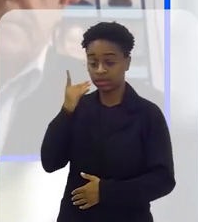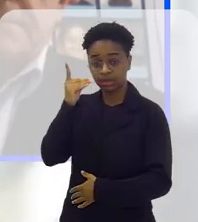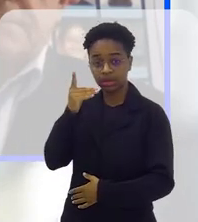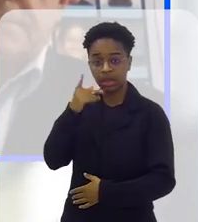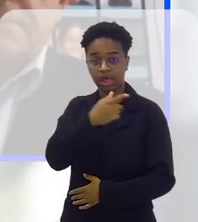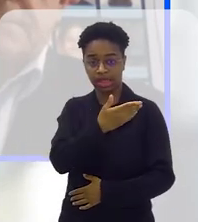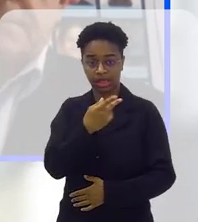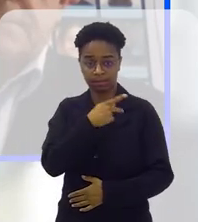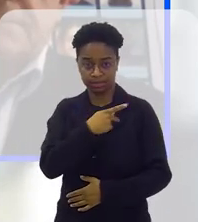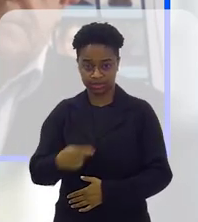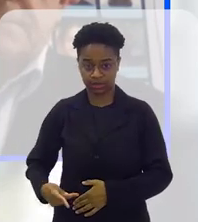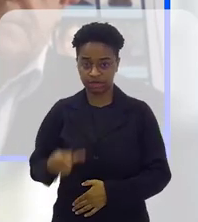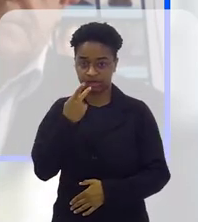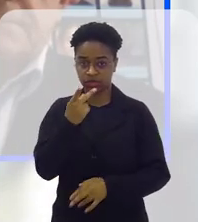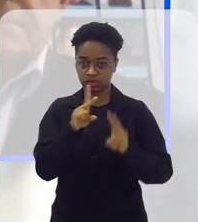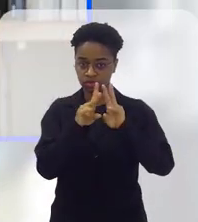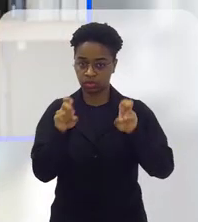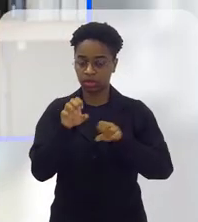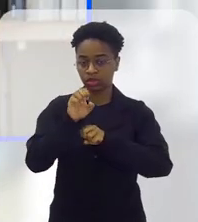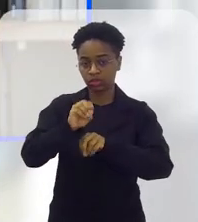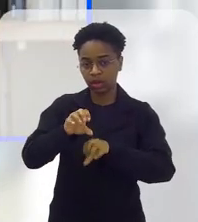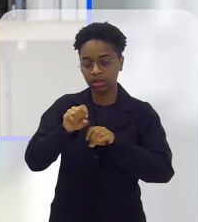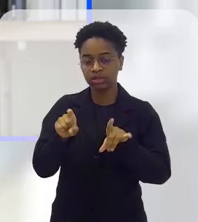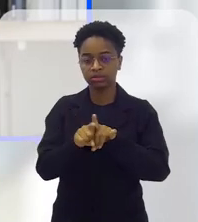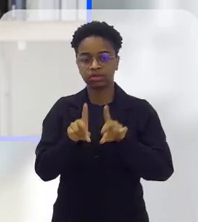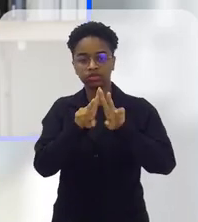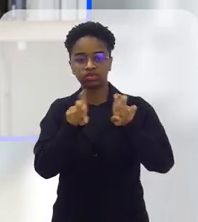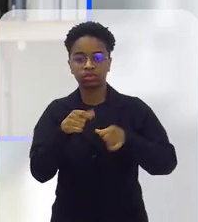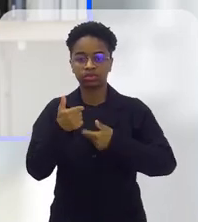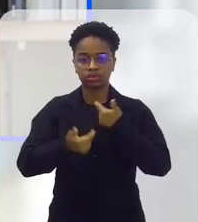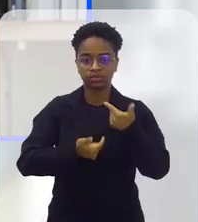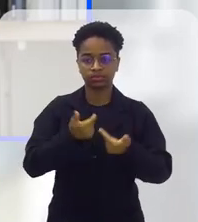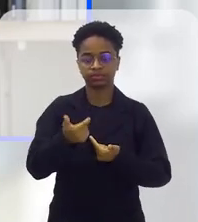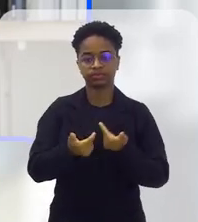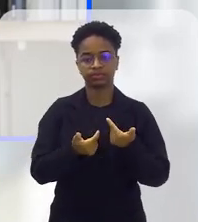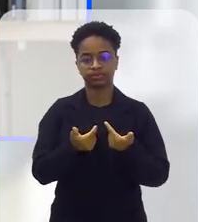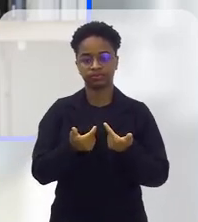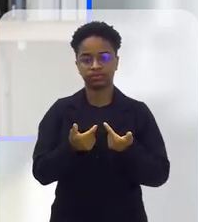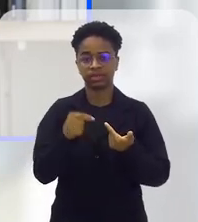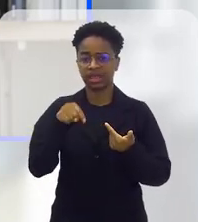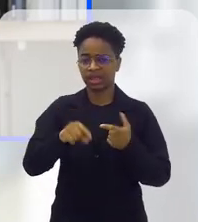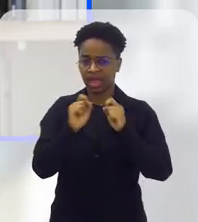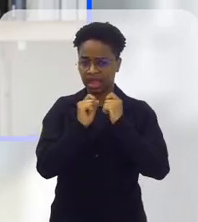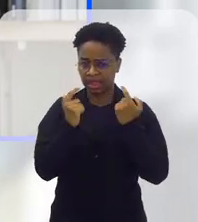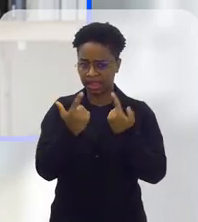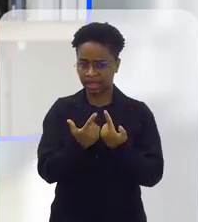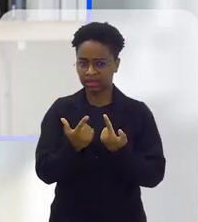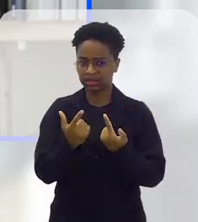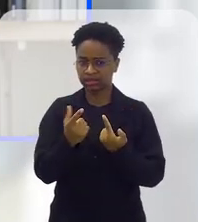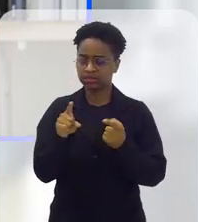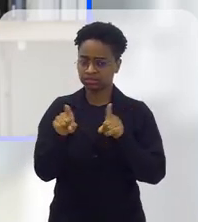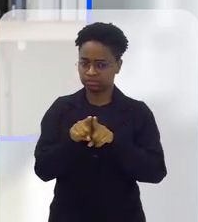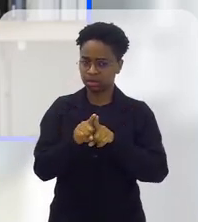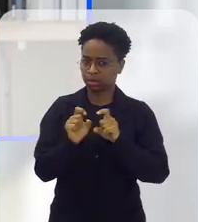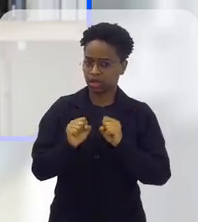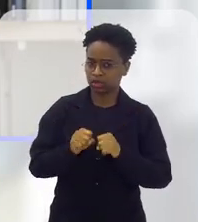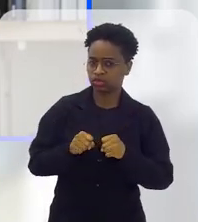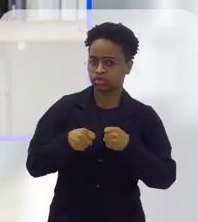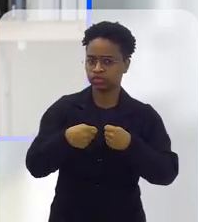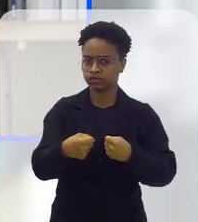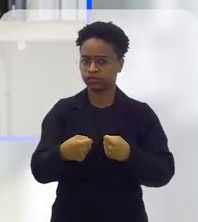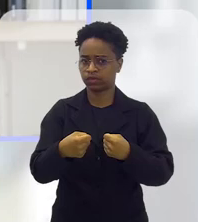presidente falando sobre educação, sobre emprego, a Alerj também tem se